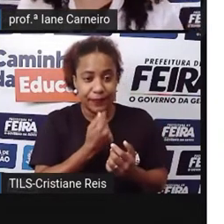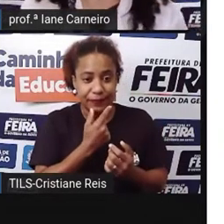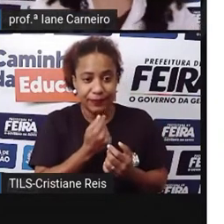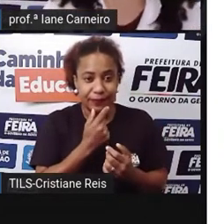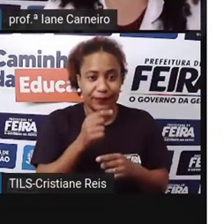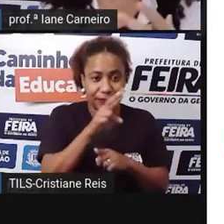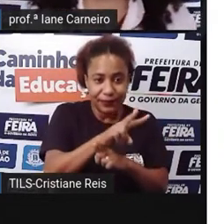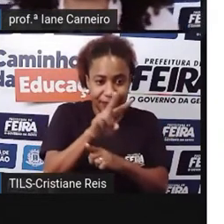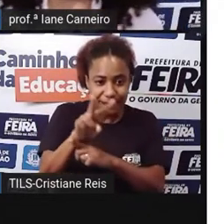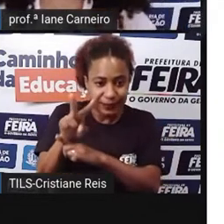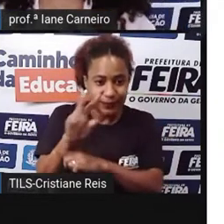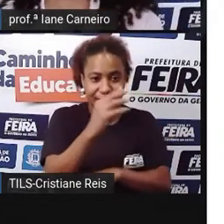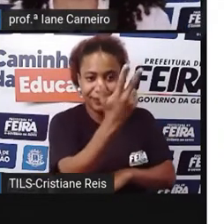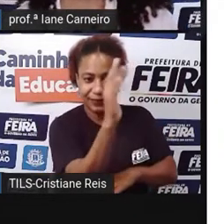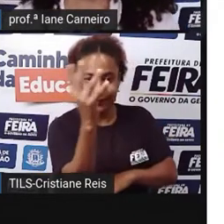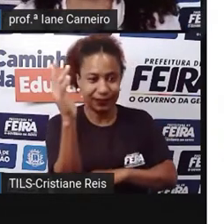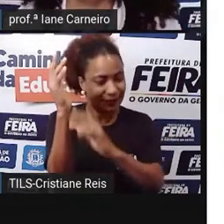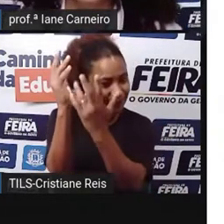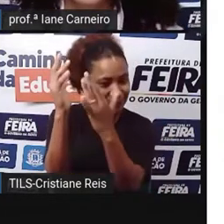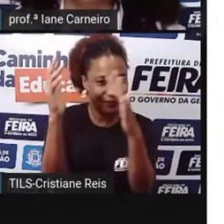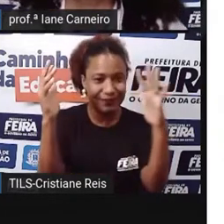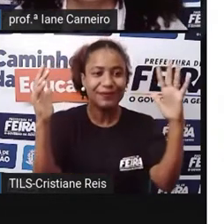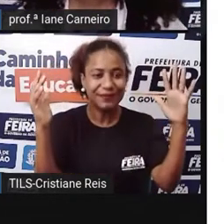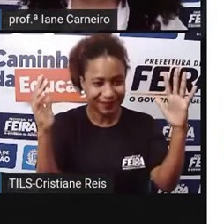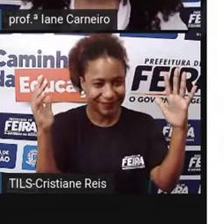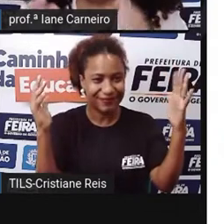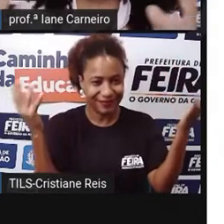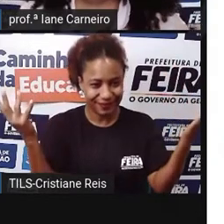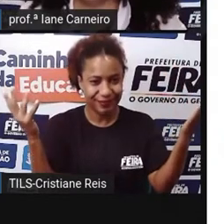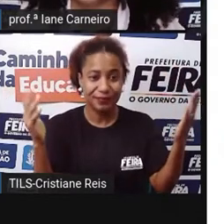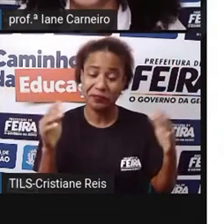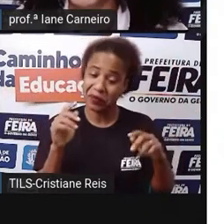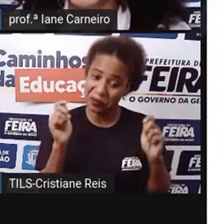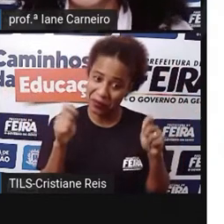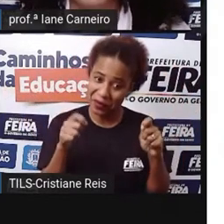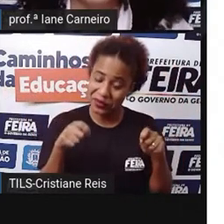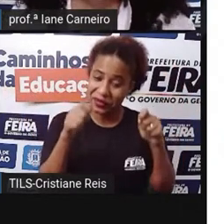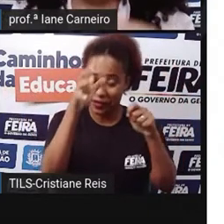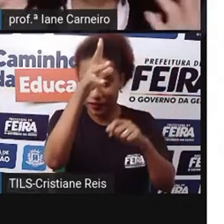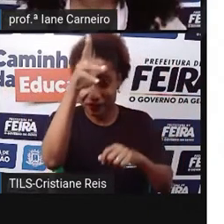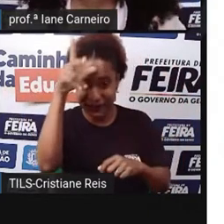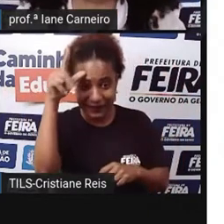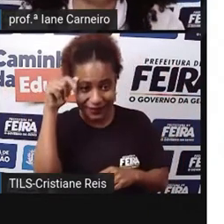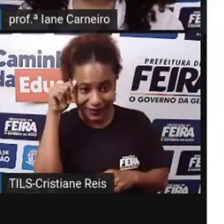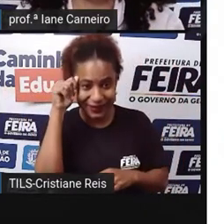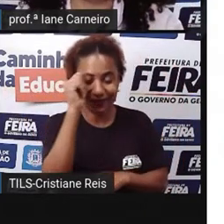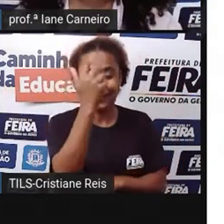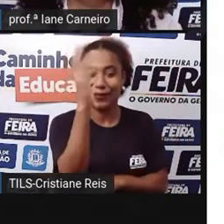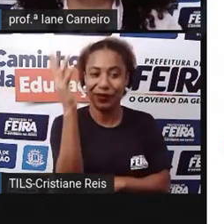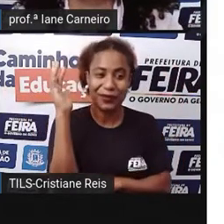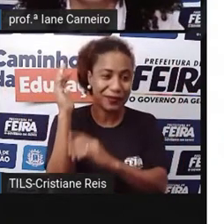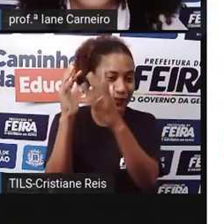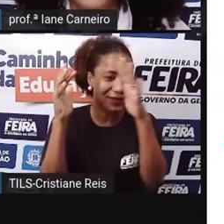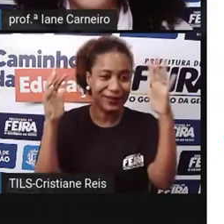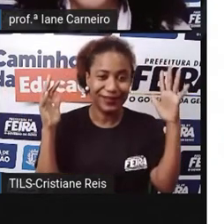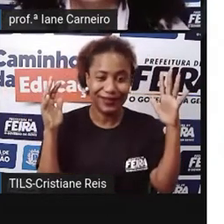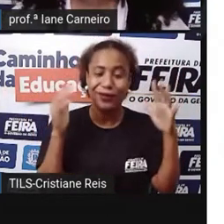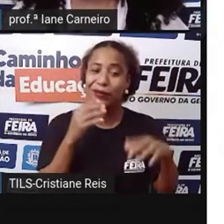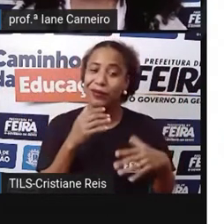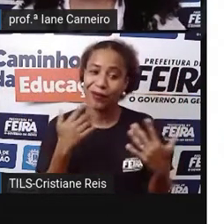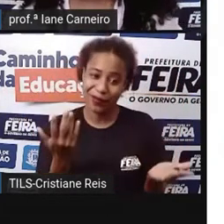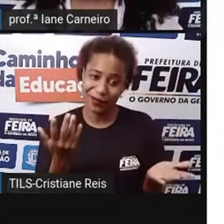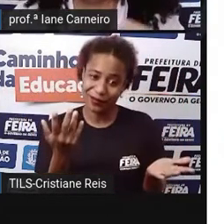Posso ser que tenha existido alguém aí na floresta amazônica, na mata atlântica, alguém que vivia lá,